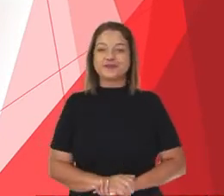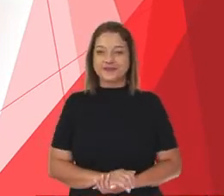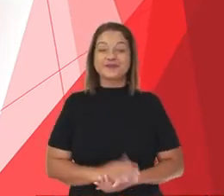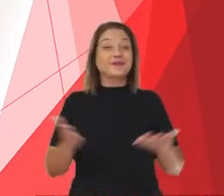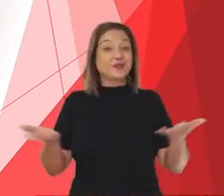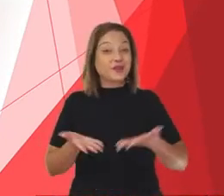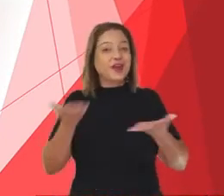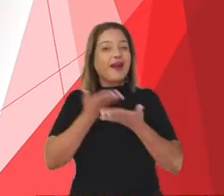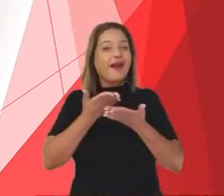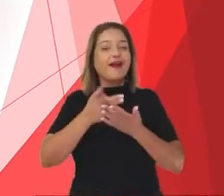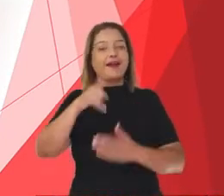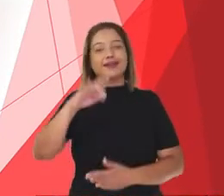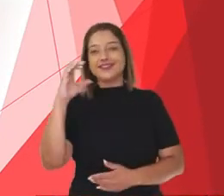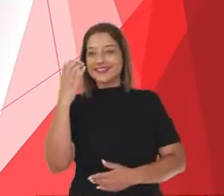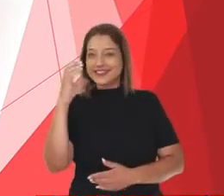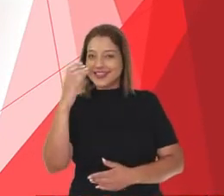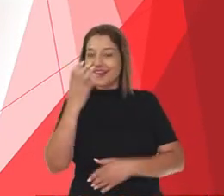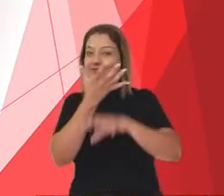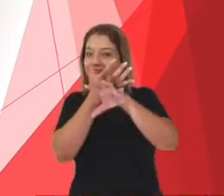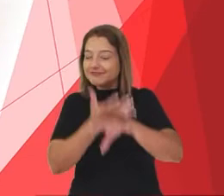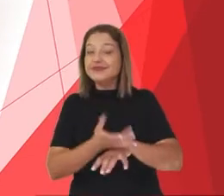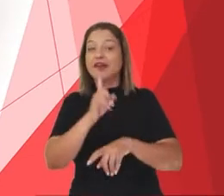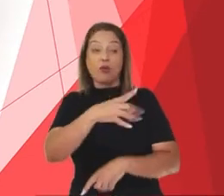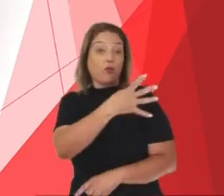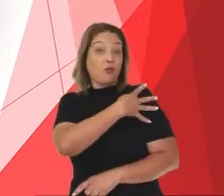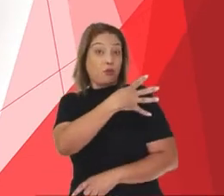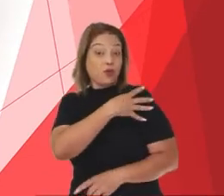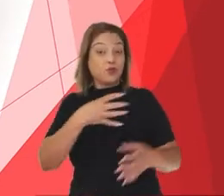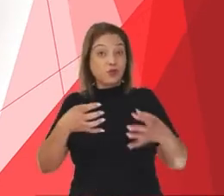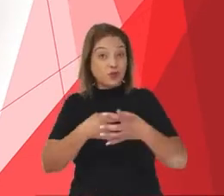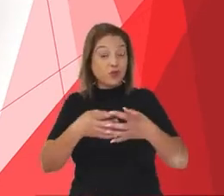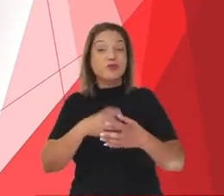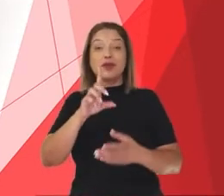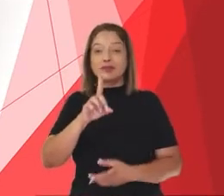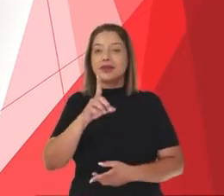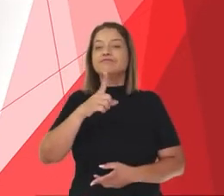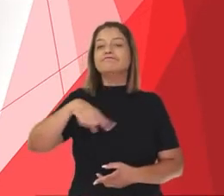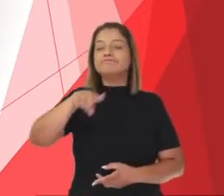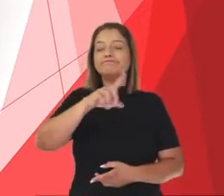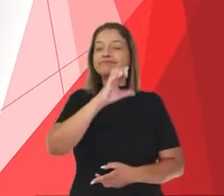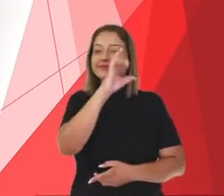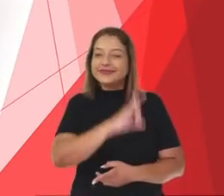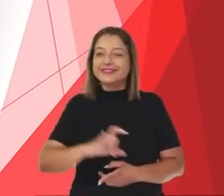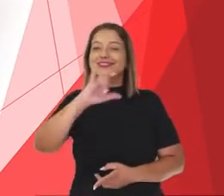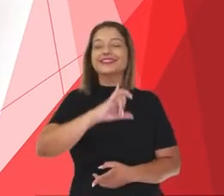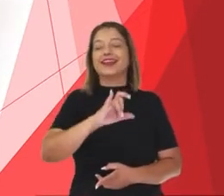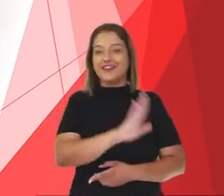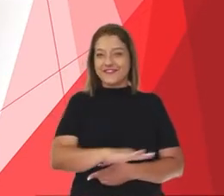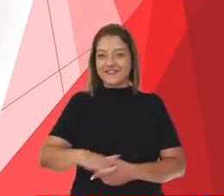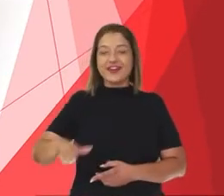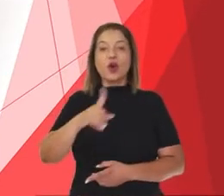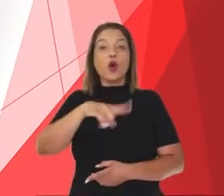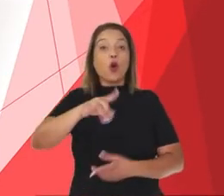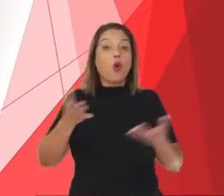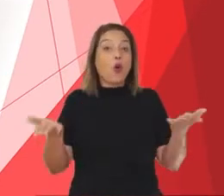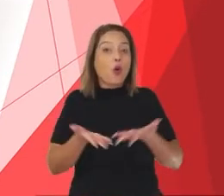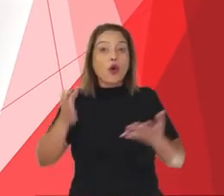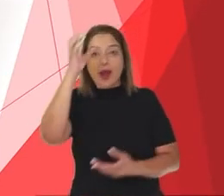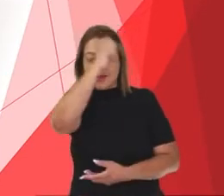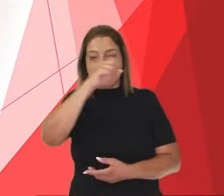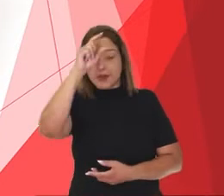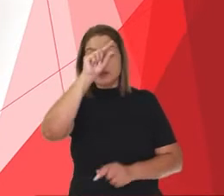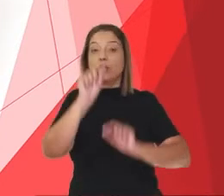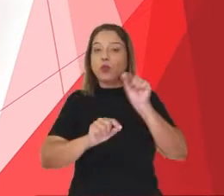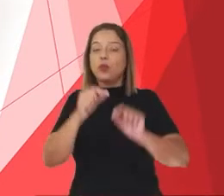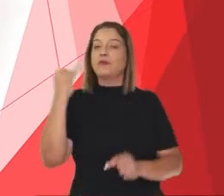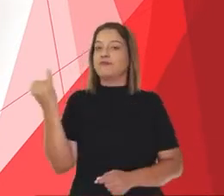Em nossa aula de ciências para o quarto ano do agrupamento D, a do ciclo da infância, abordaremos sobre a